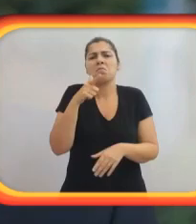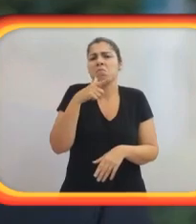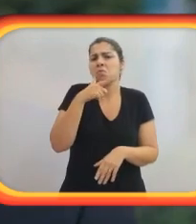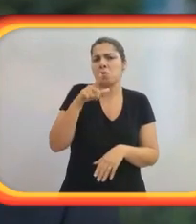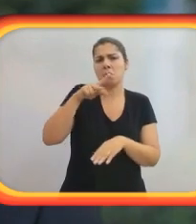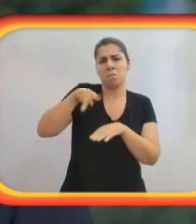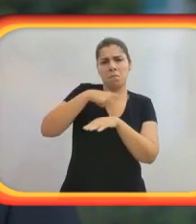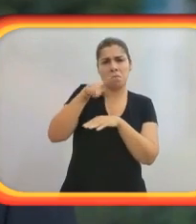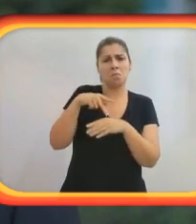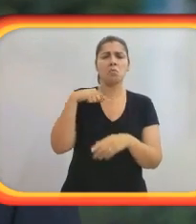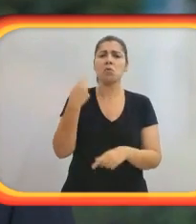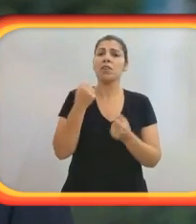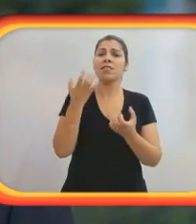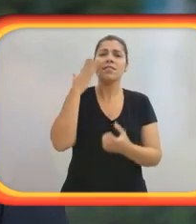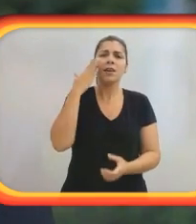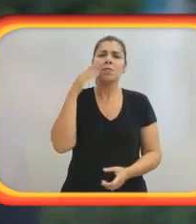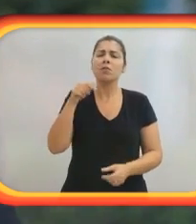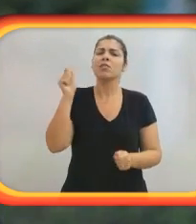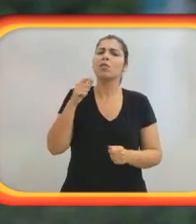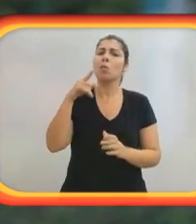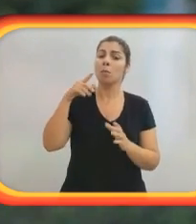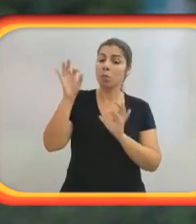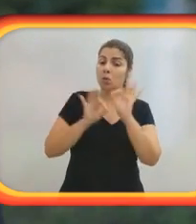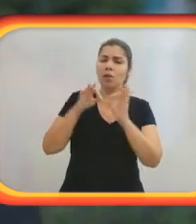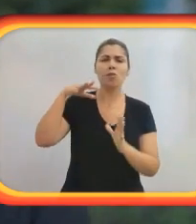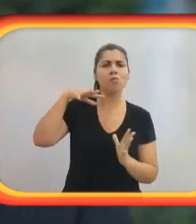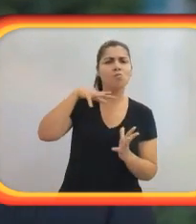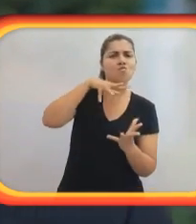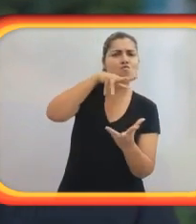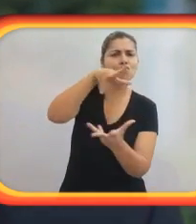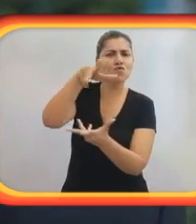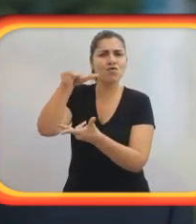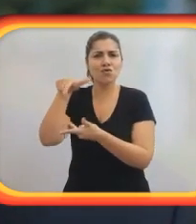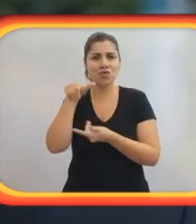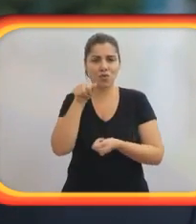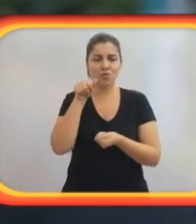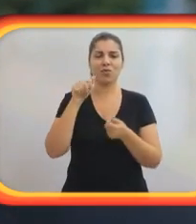de qualquer outro país. Nós queremos que isso seja um projeto mundial.